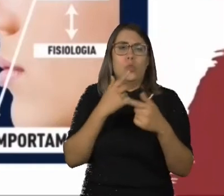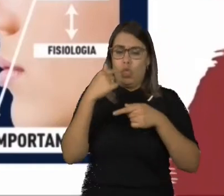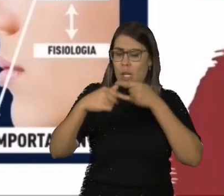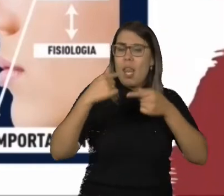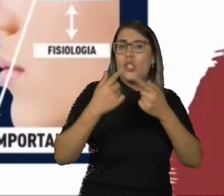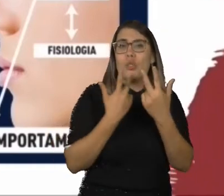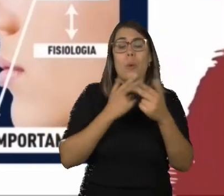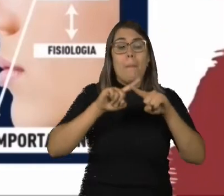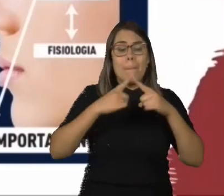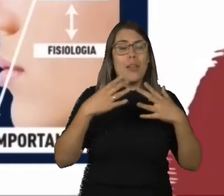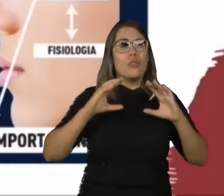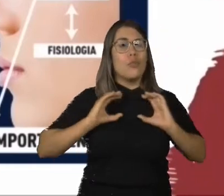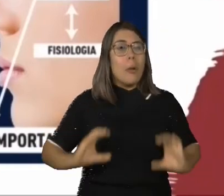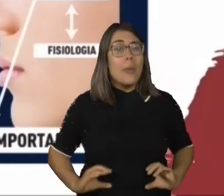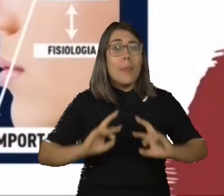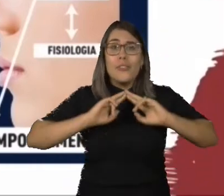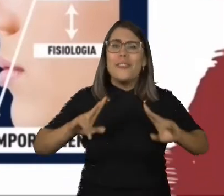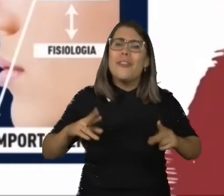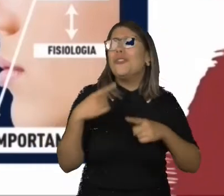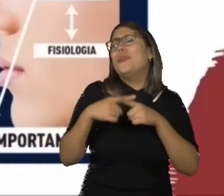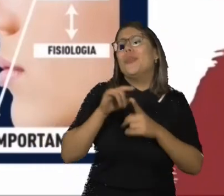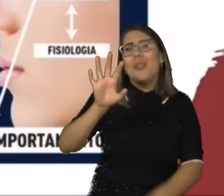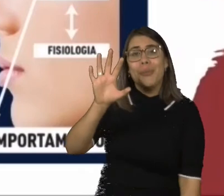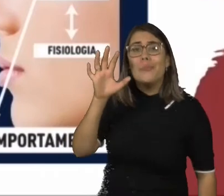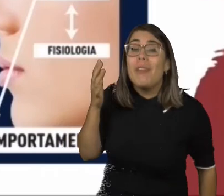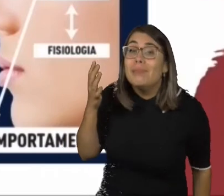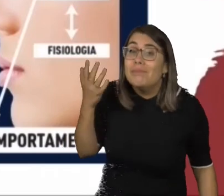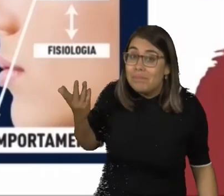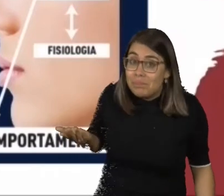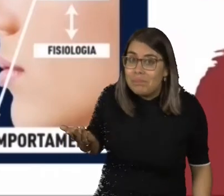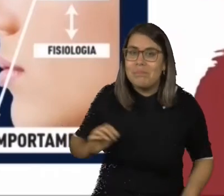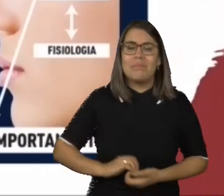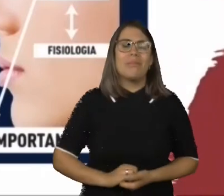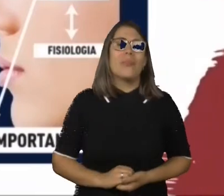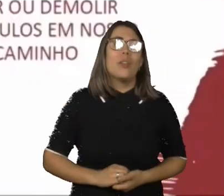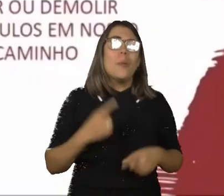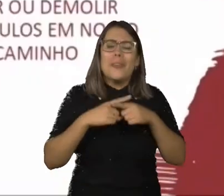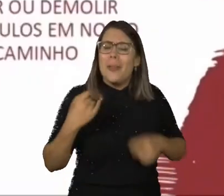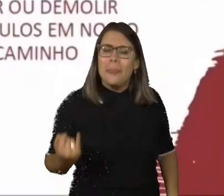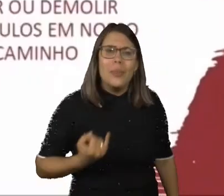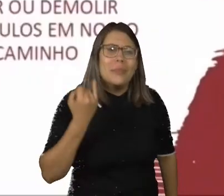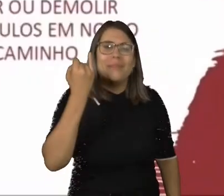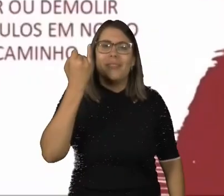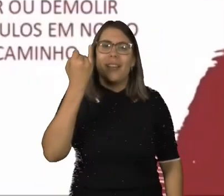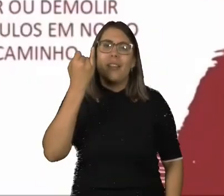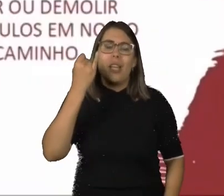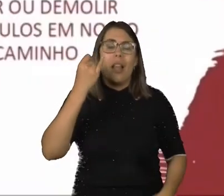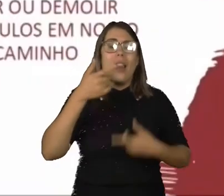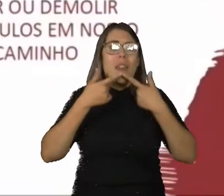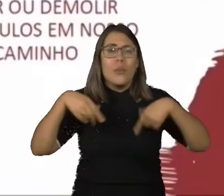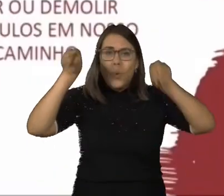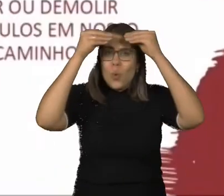comportamentos e resultados completamente diferentes, porque a gente é um ser único. A importância da nossa linguística cotidiana,